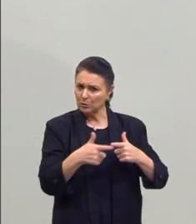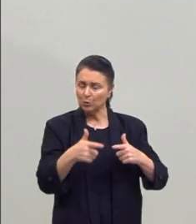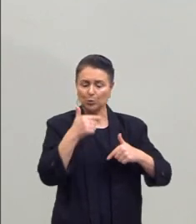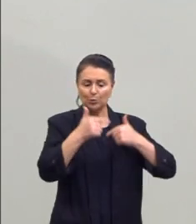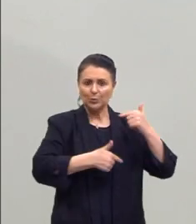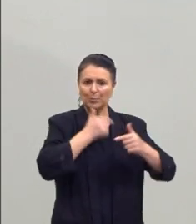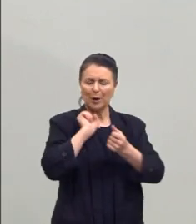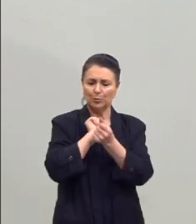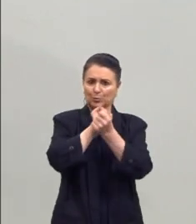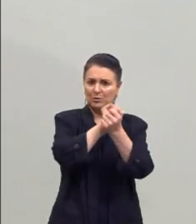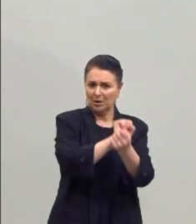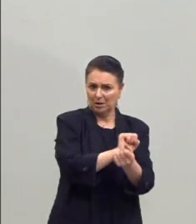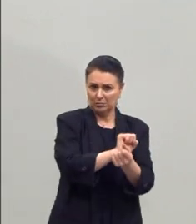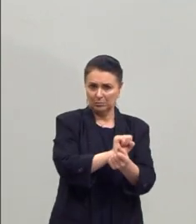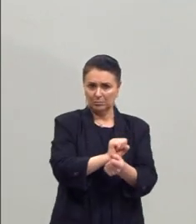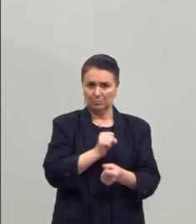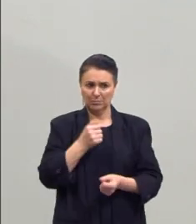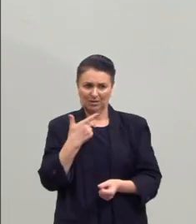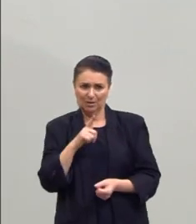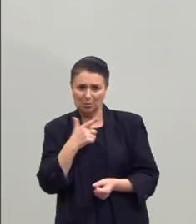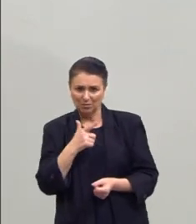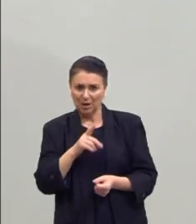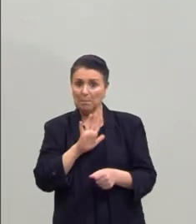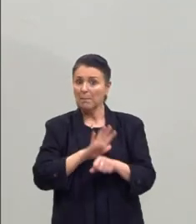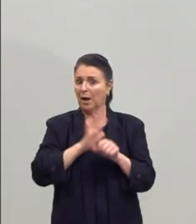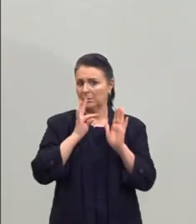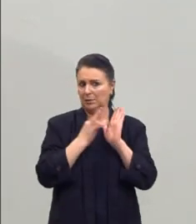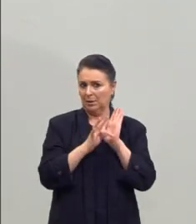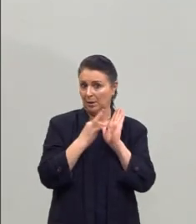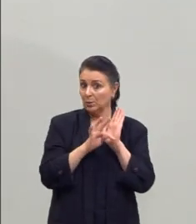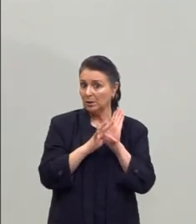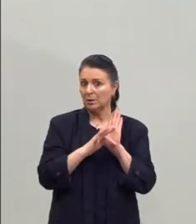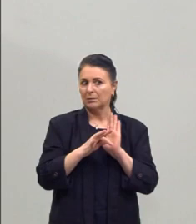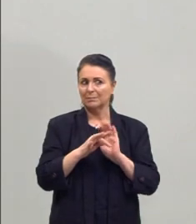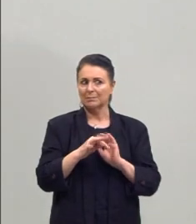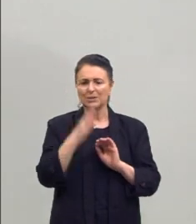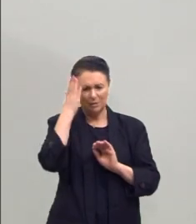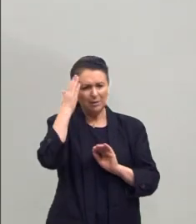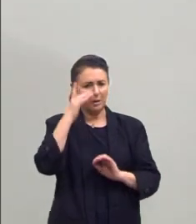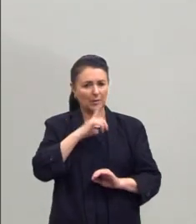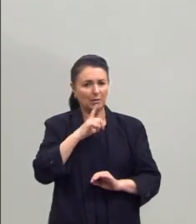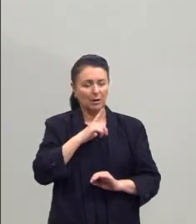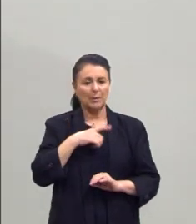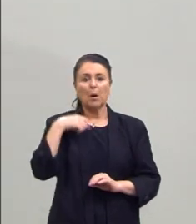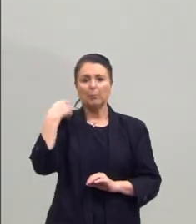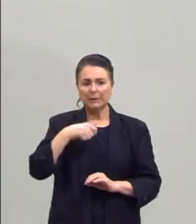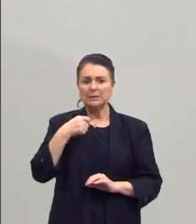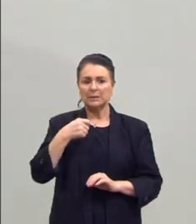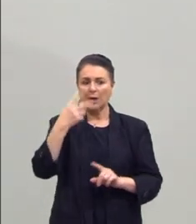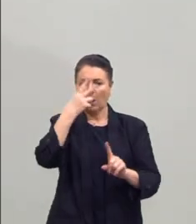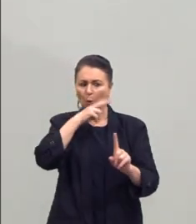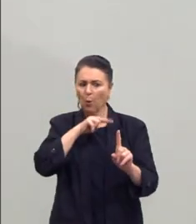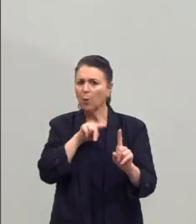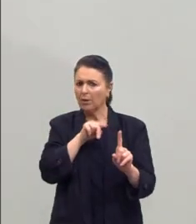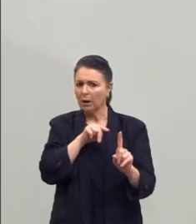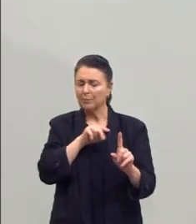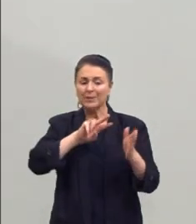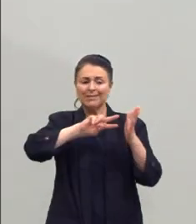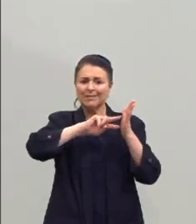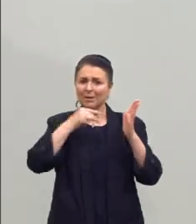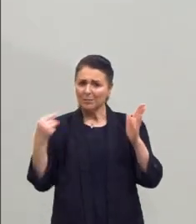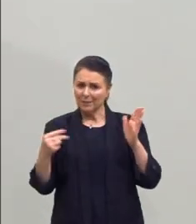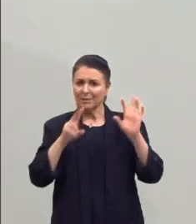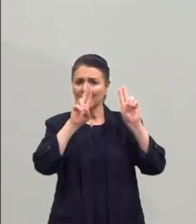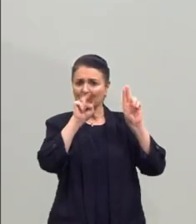trabalho escravo, que não existe mais teoricamente, mas que ainda existe. Então, que a gente precisa olhar para isso. E o interpretar